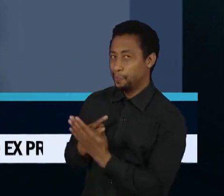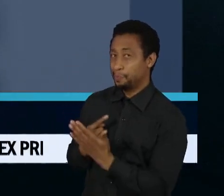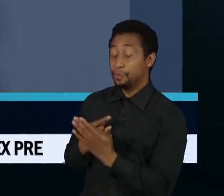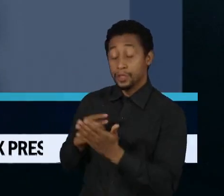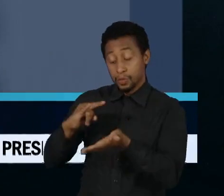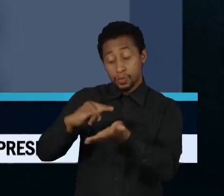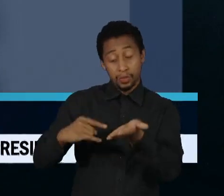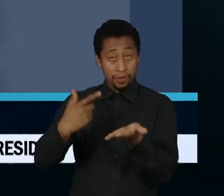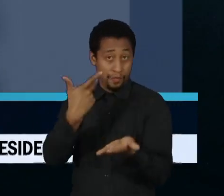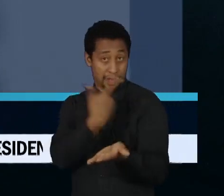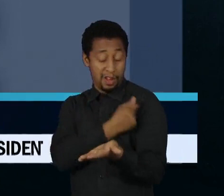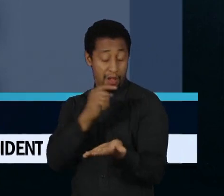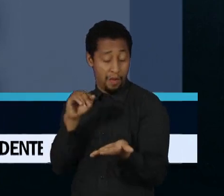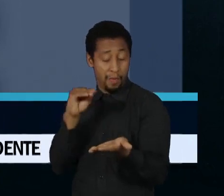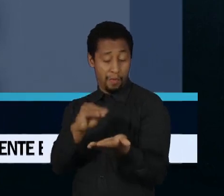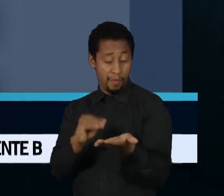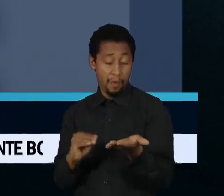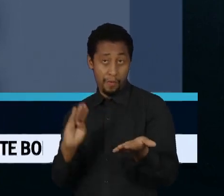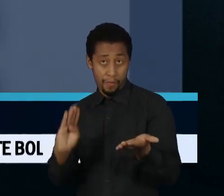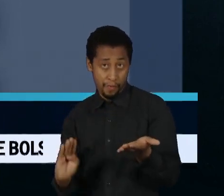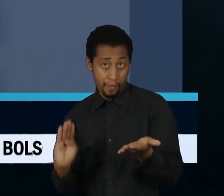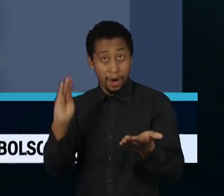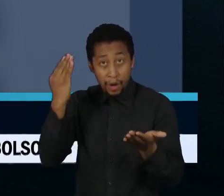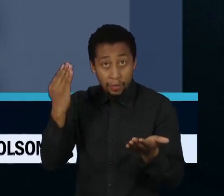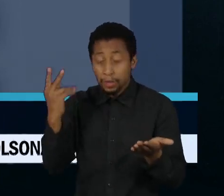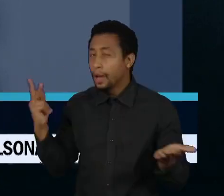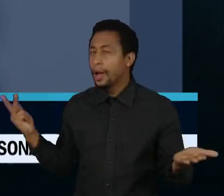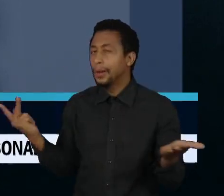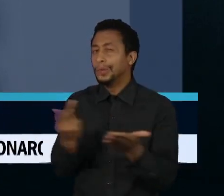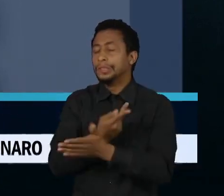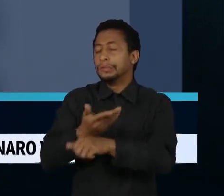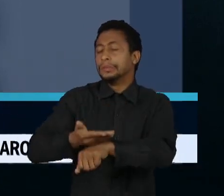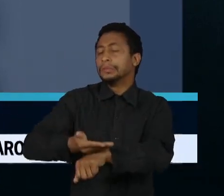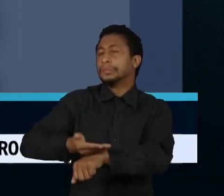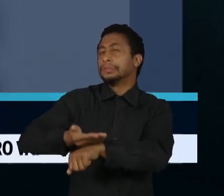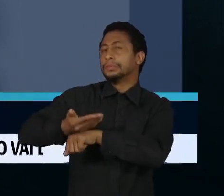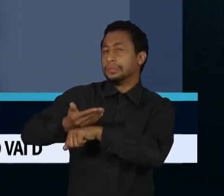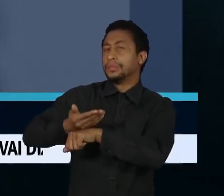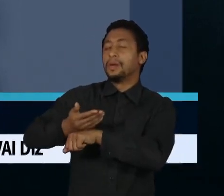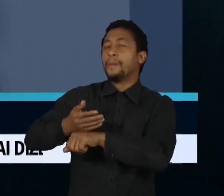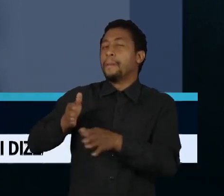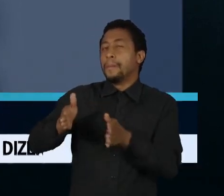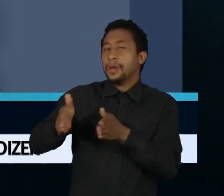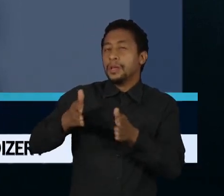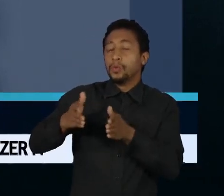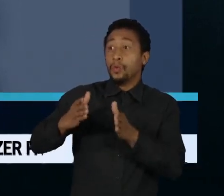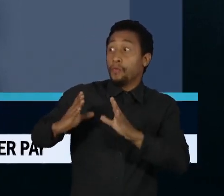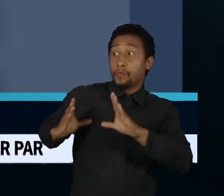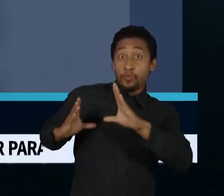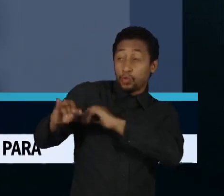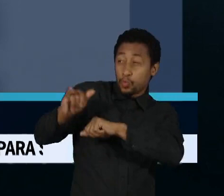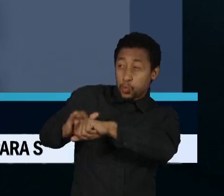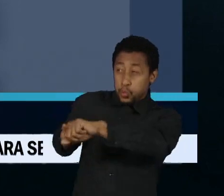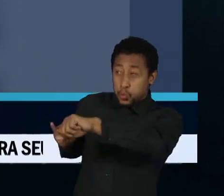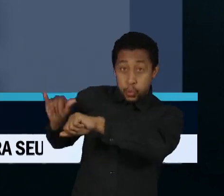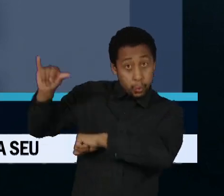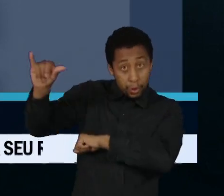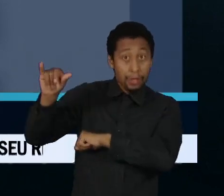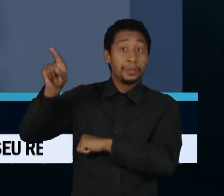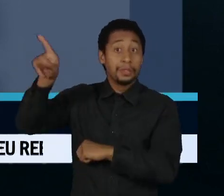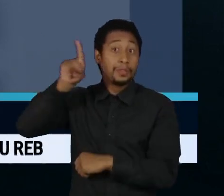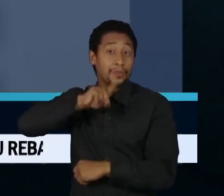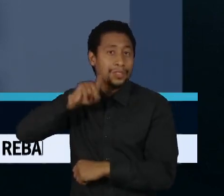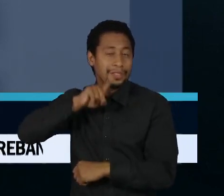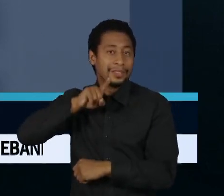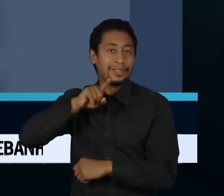fraude nos cartões de vacina ocorreu logo antes do ex-presidente fugir para os Estados Unidos, evitando passar